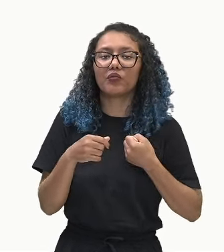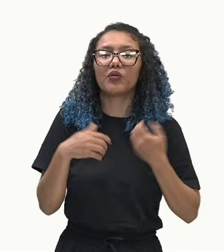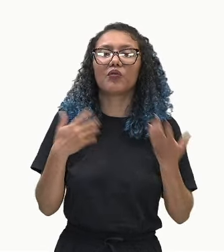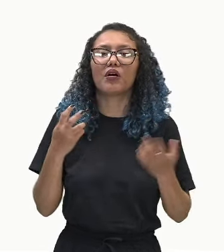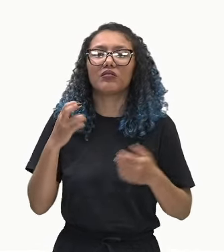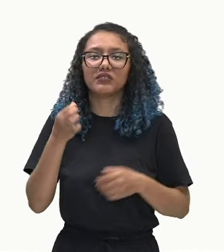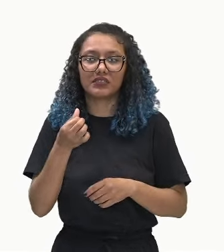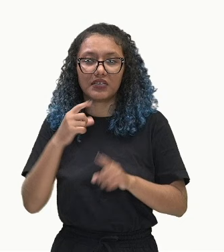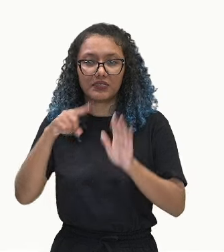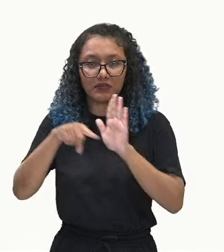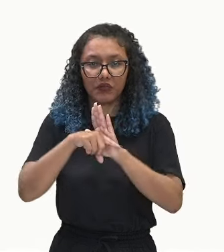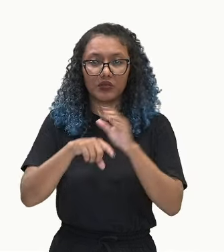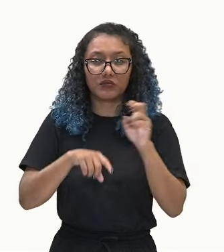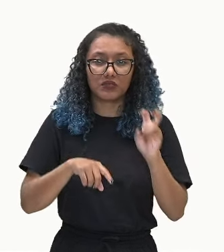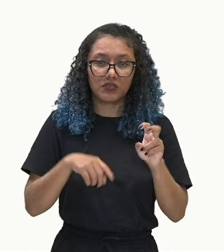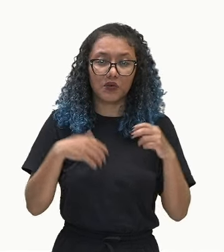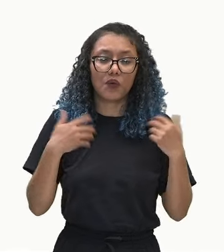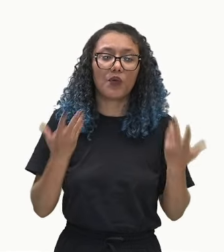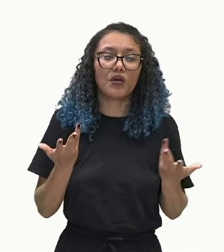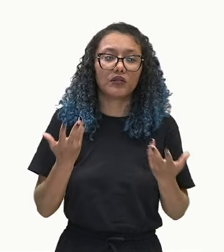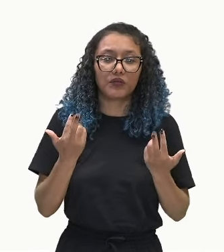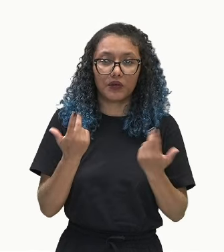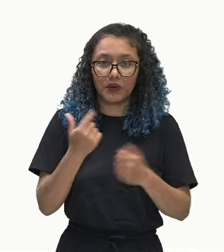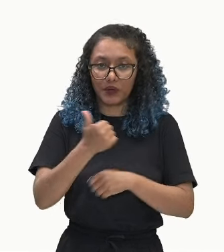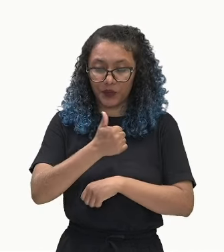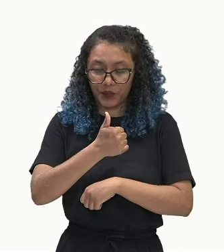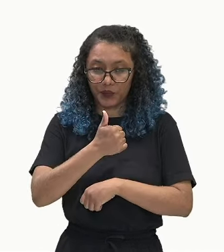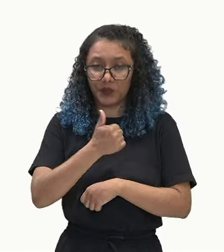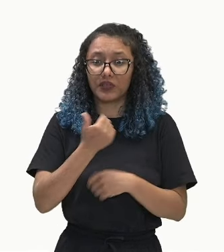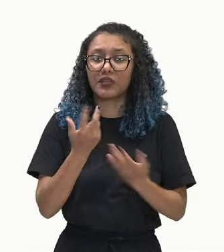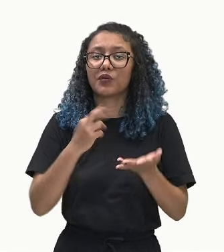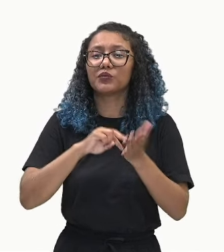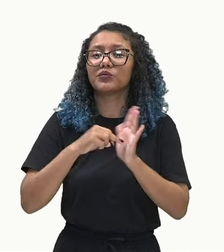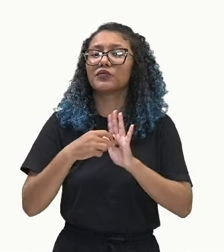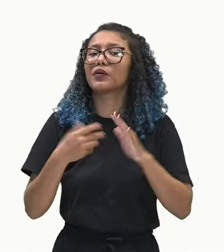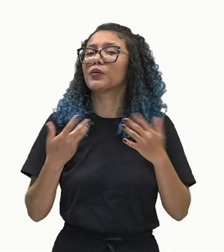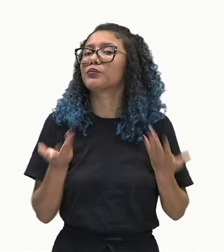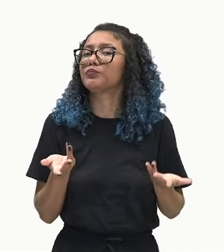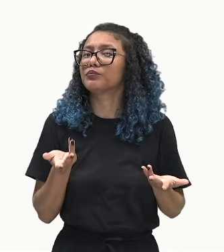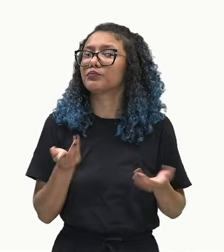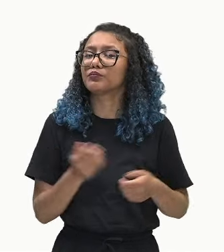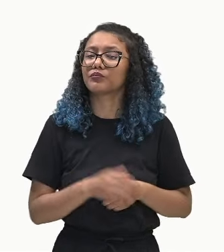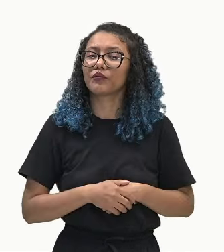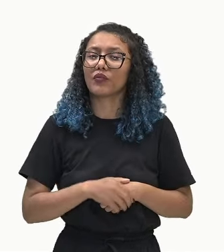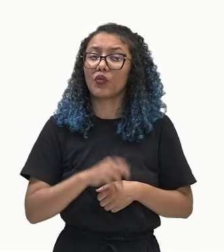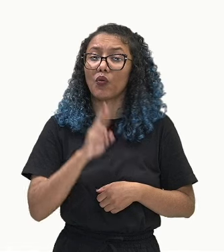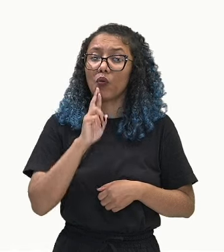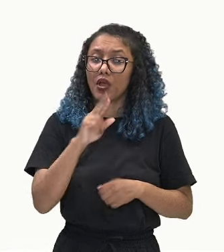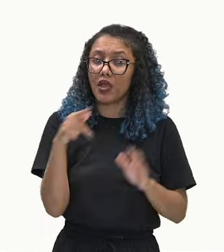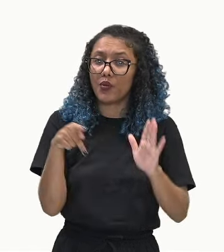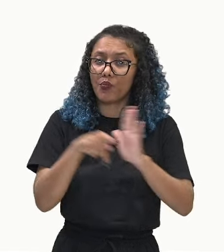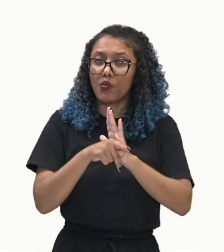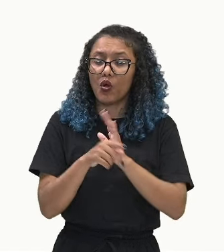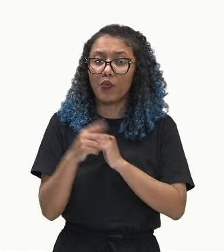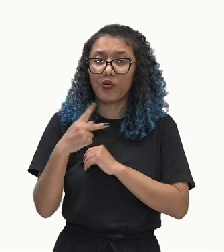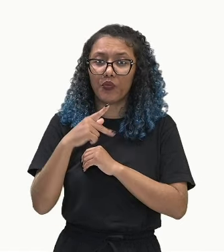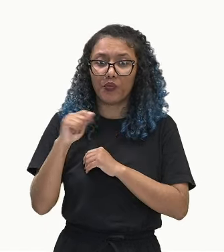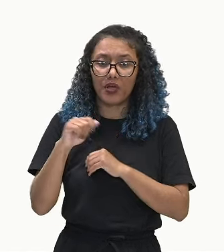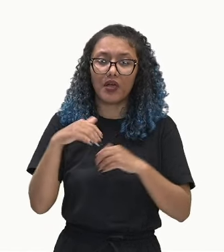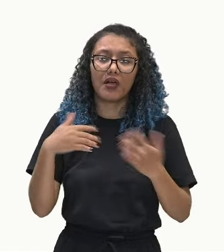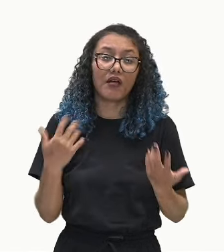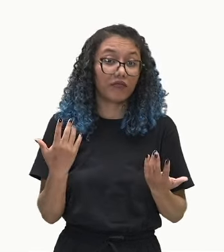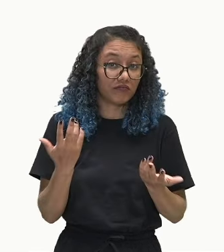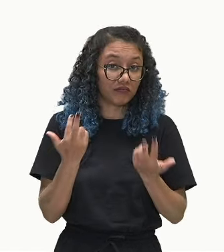vai ter? 1. O que significa que a razão dessa progressão é igual a 1.